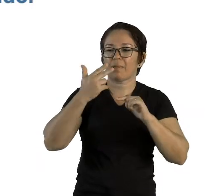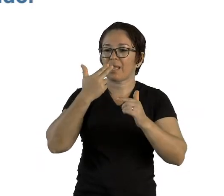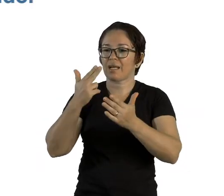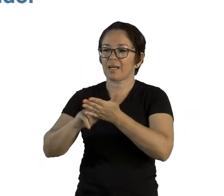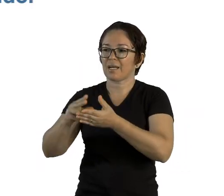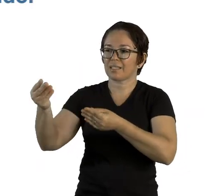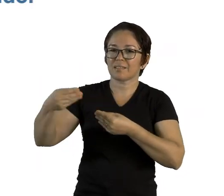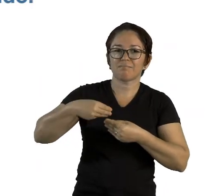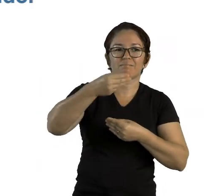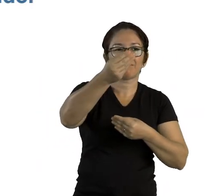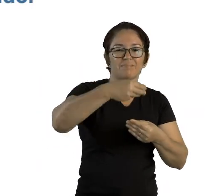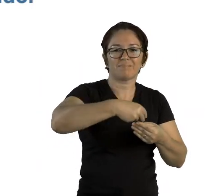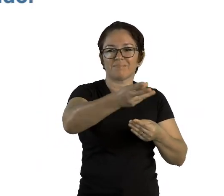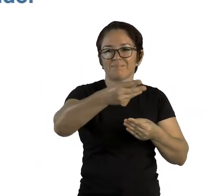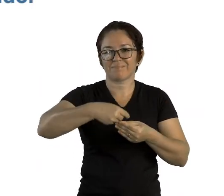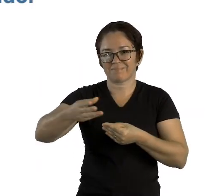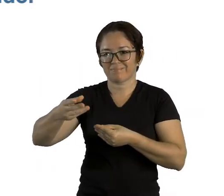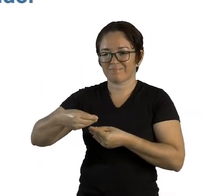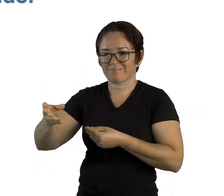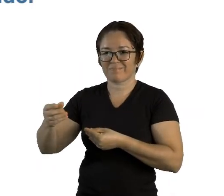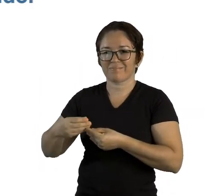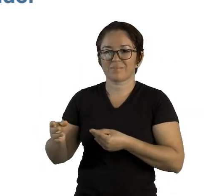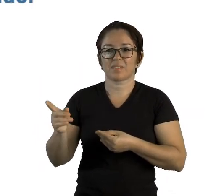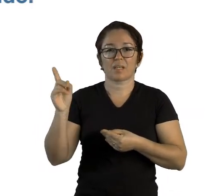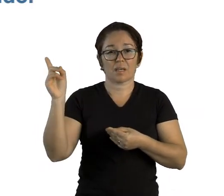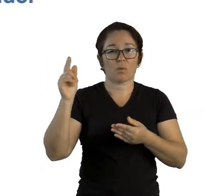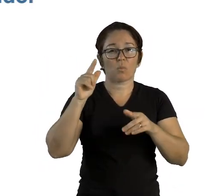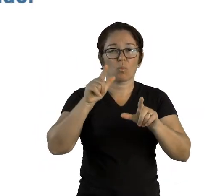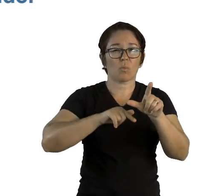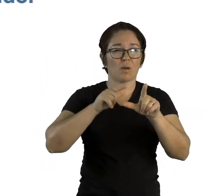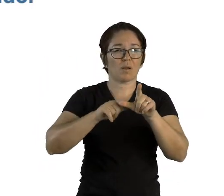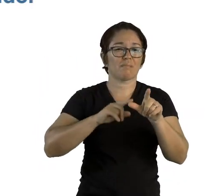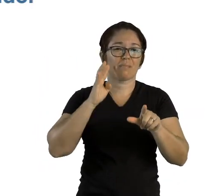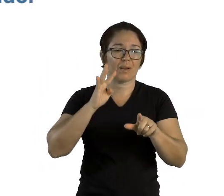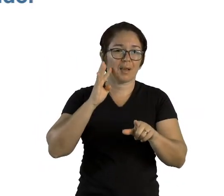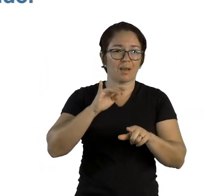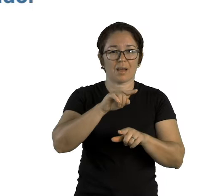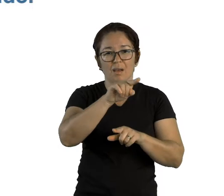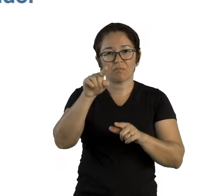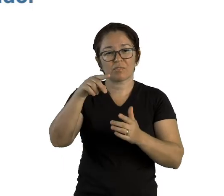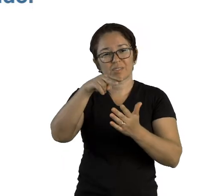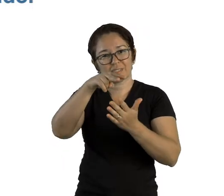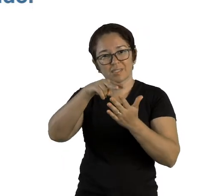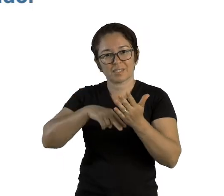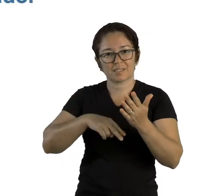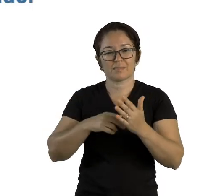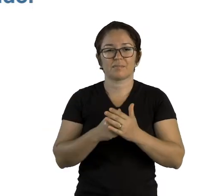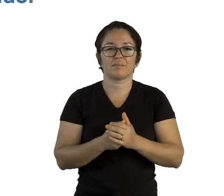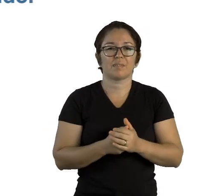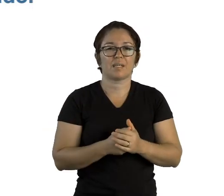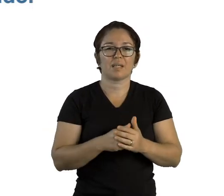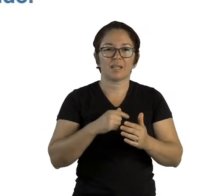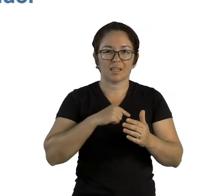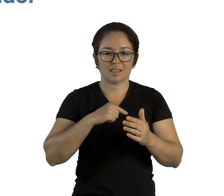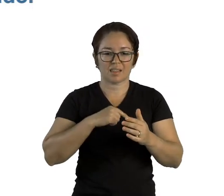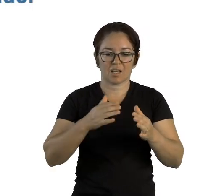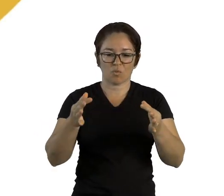cheio de cartas de verdade, além de postais, livrinhos e convites, com envelope e tudo.